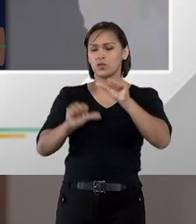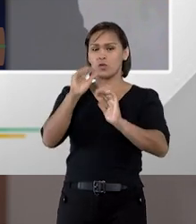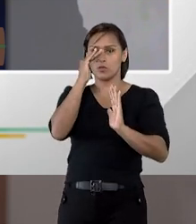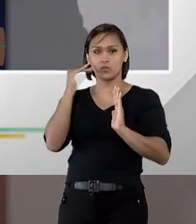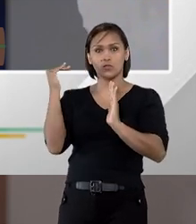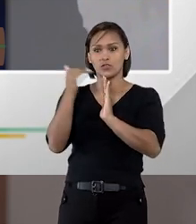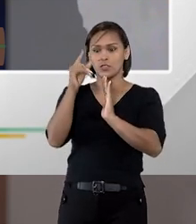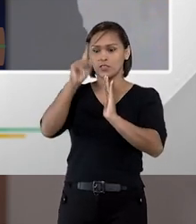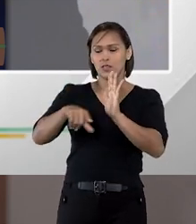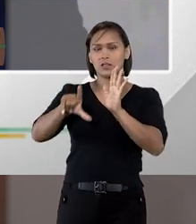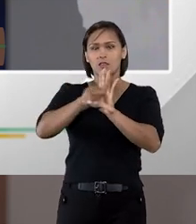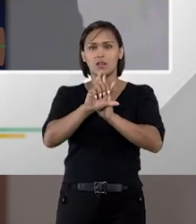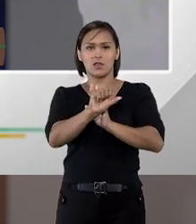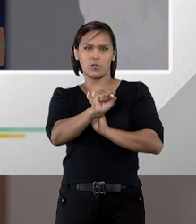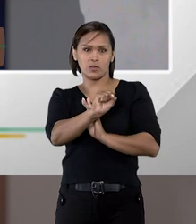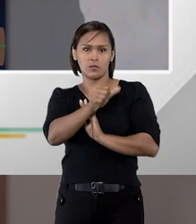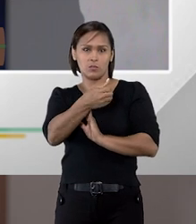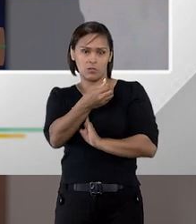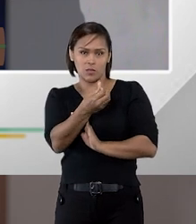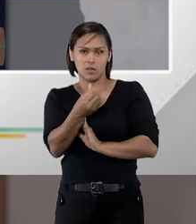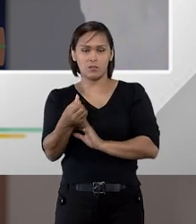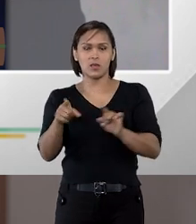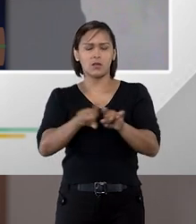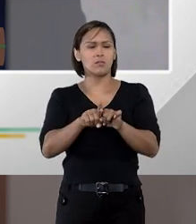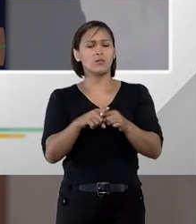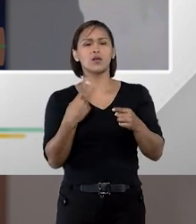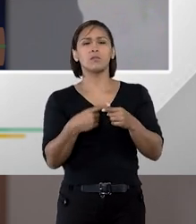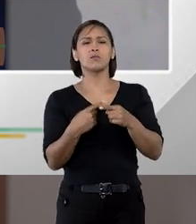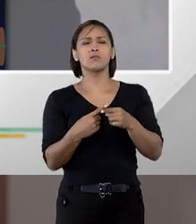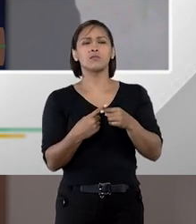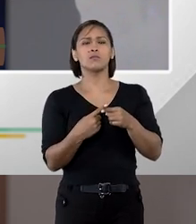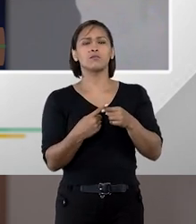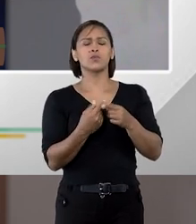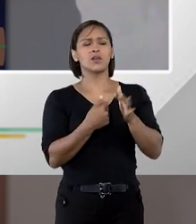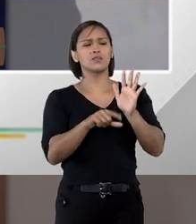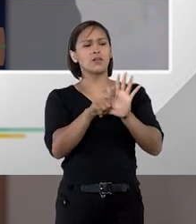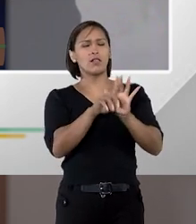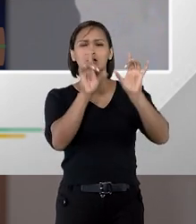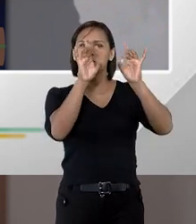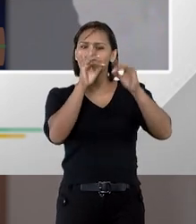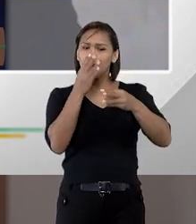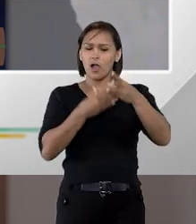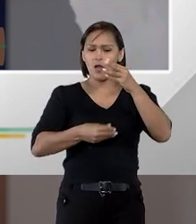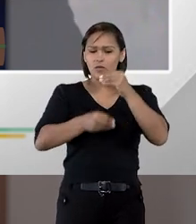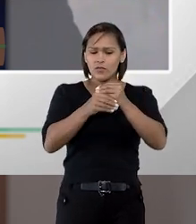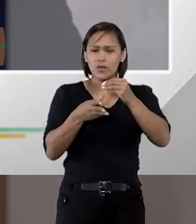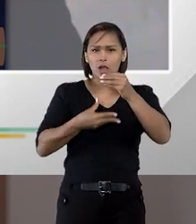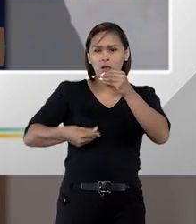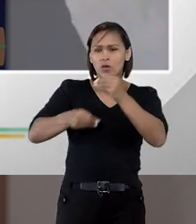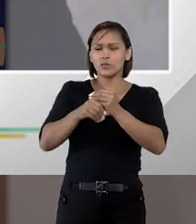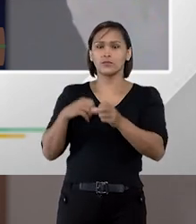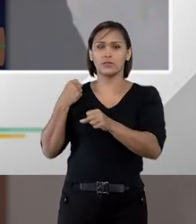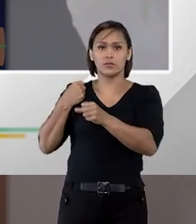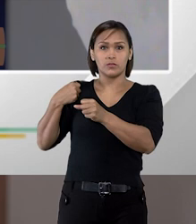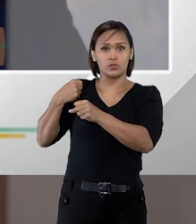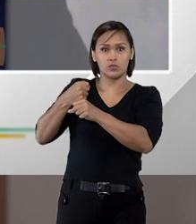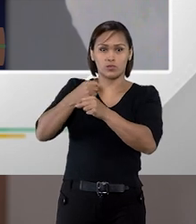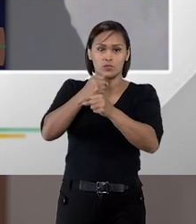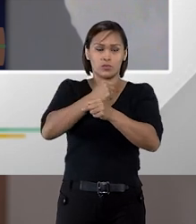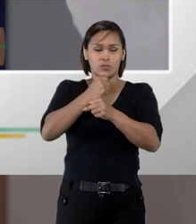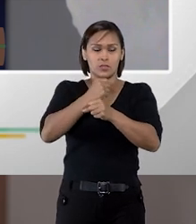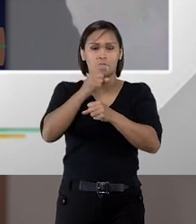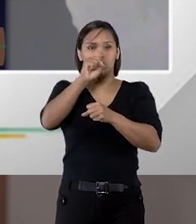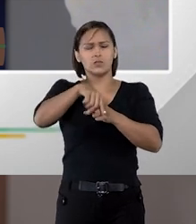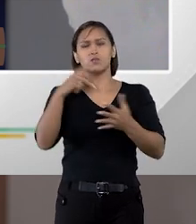alteração direta, repito, da lei 866, muito por conta dessas leis especiais que foram promulgadas nos últimos anos.